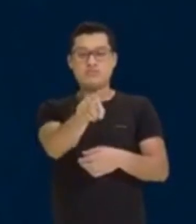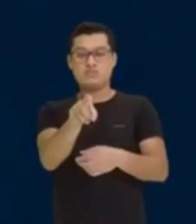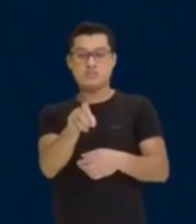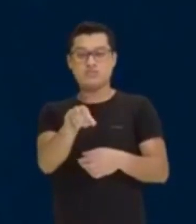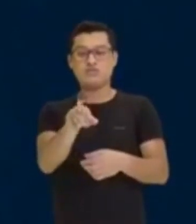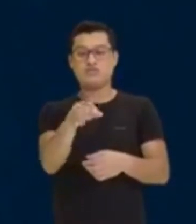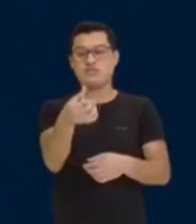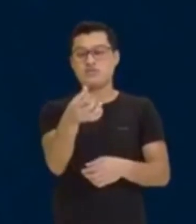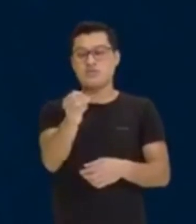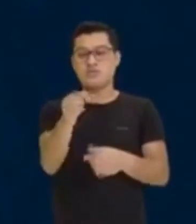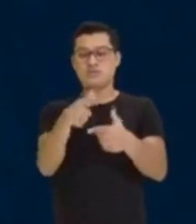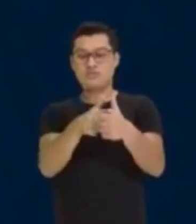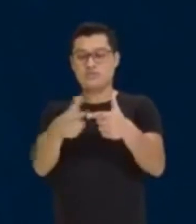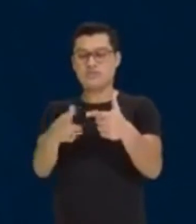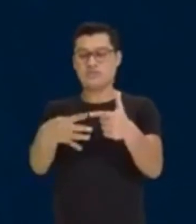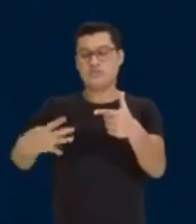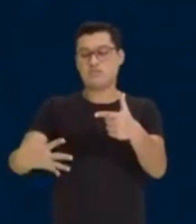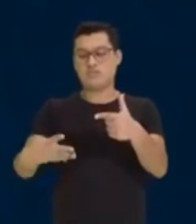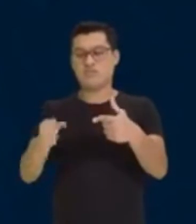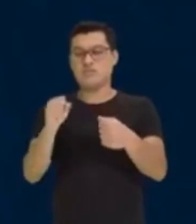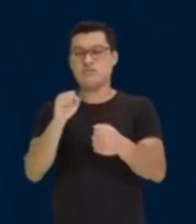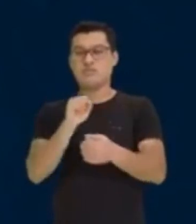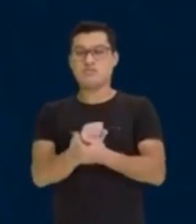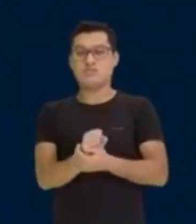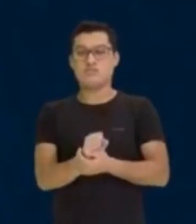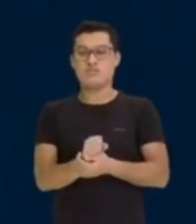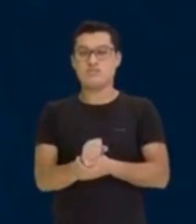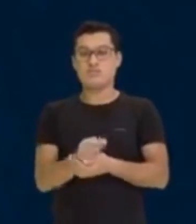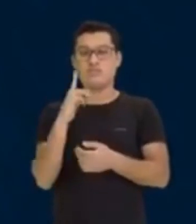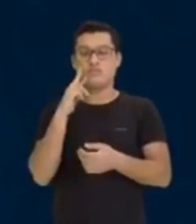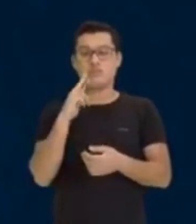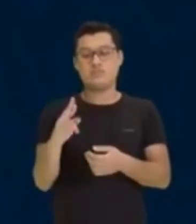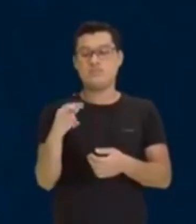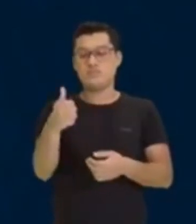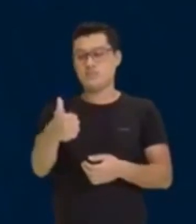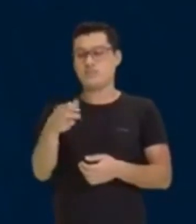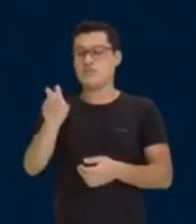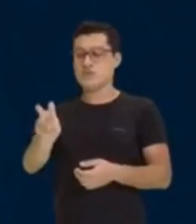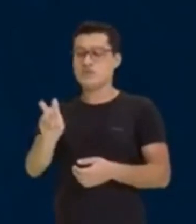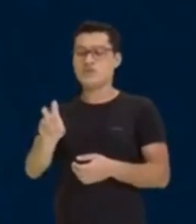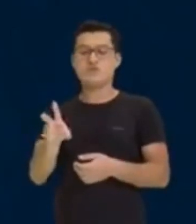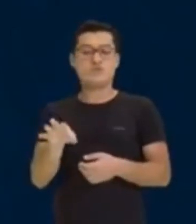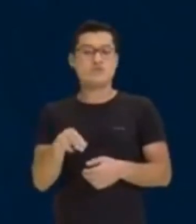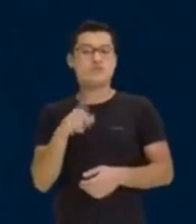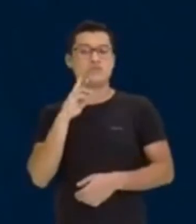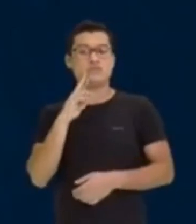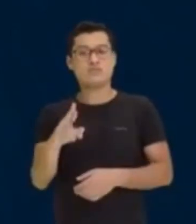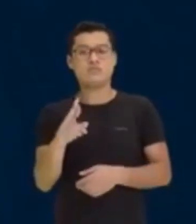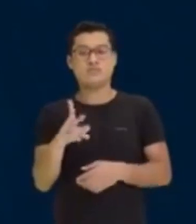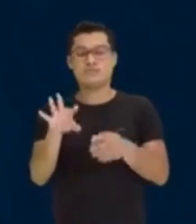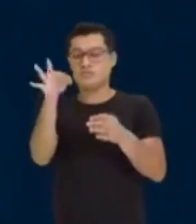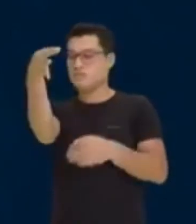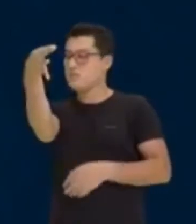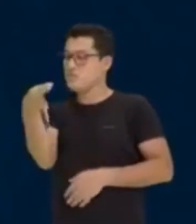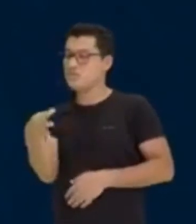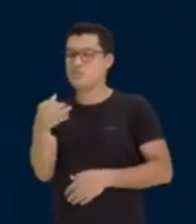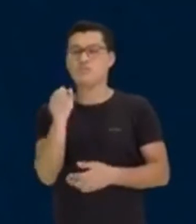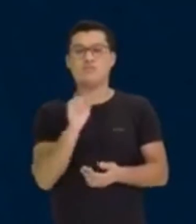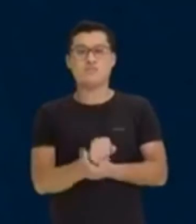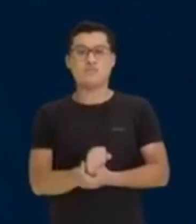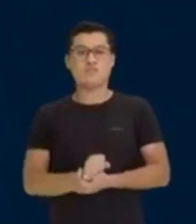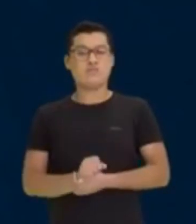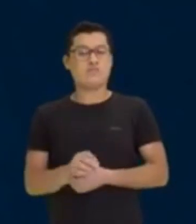O x, você sabe que vale 15, a resposta correta. Tudo bem? Resposta correta, 15.